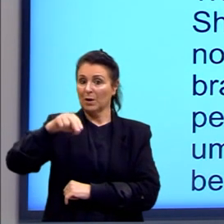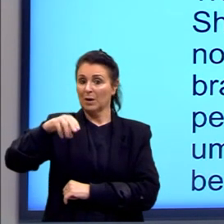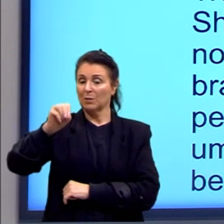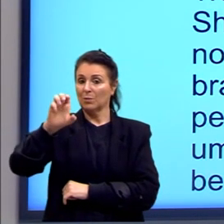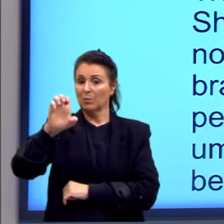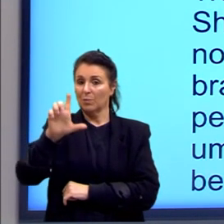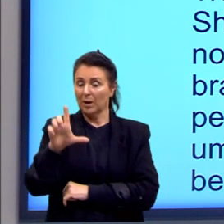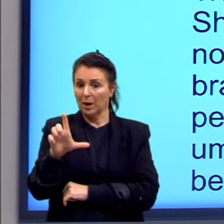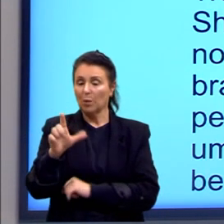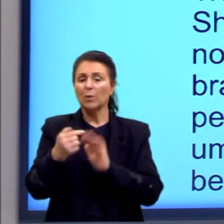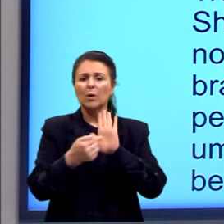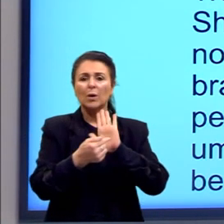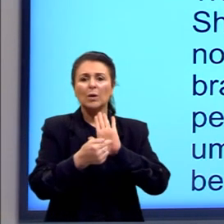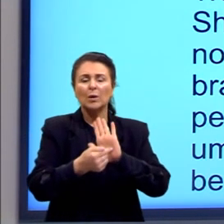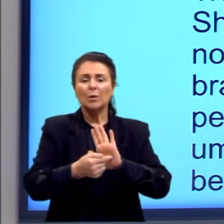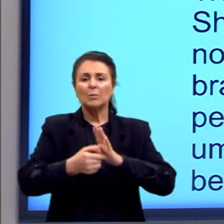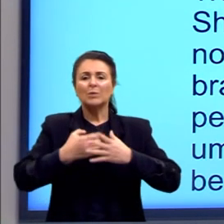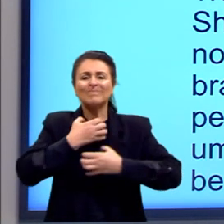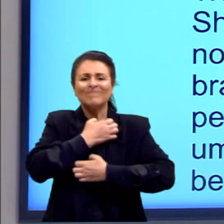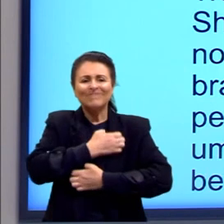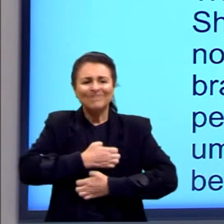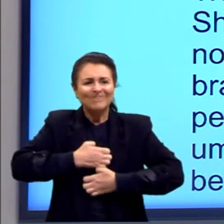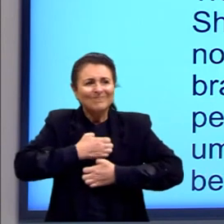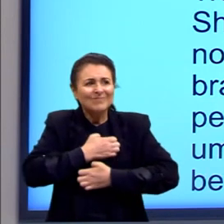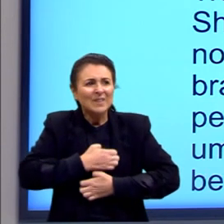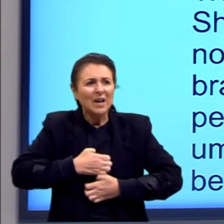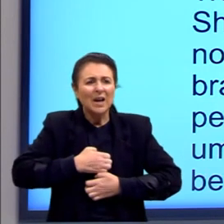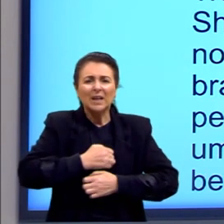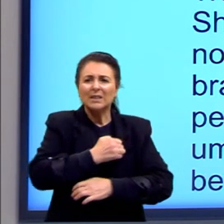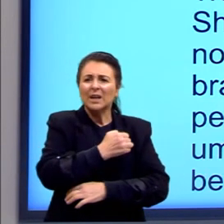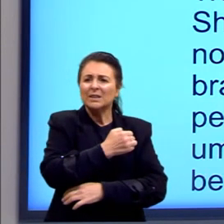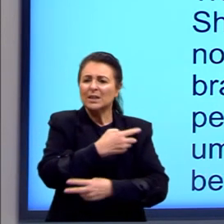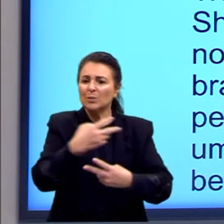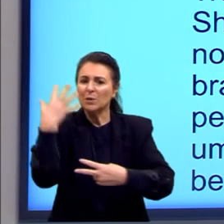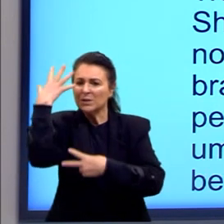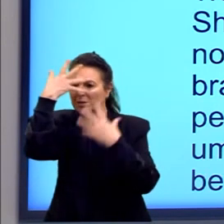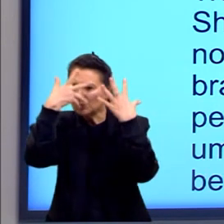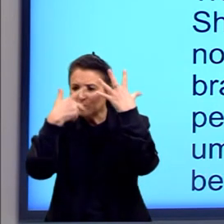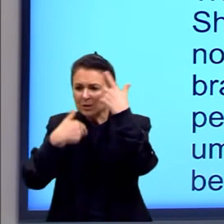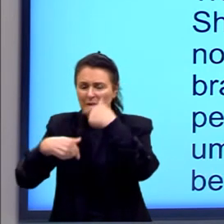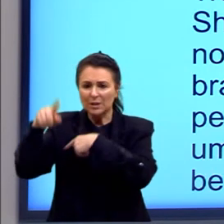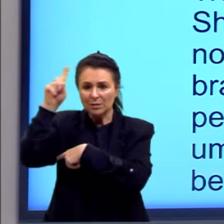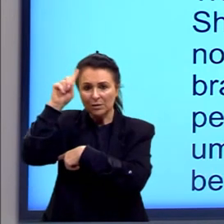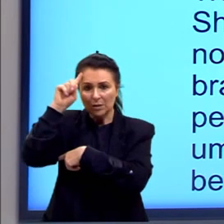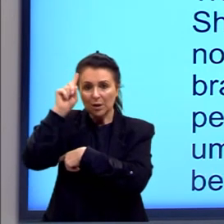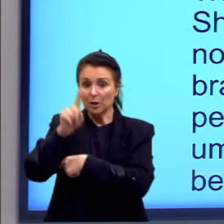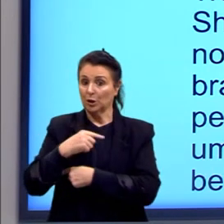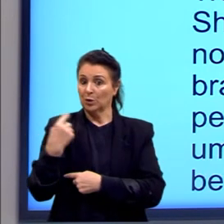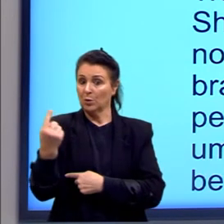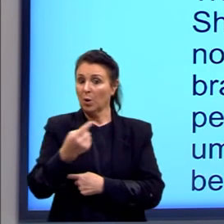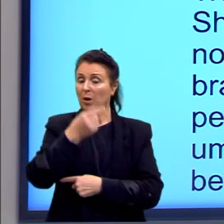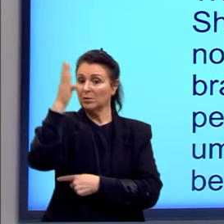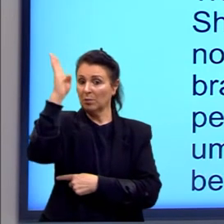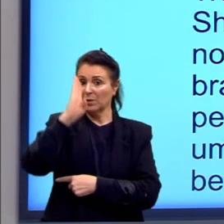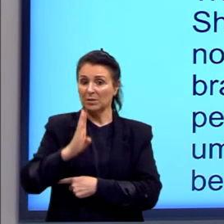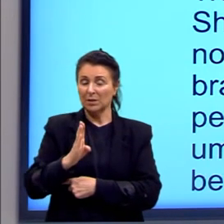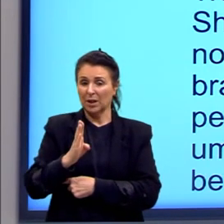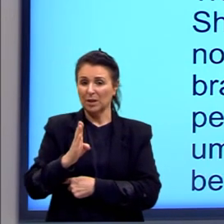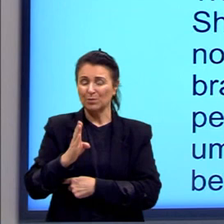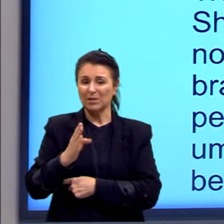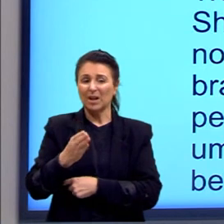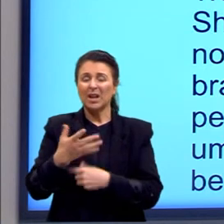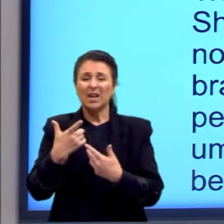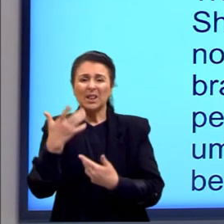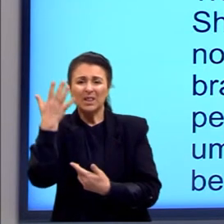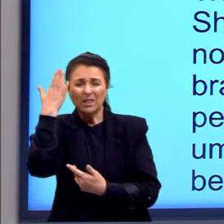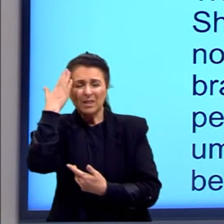foi a nostalgia do paraíso cotidiano mal idealizado por nós brasileiros, órfãos de um país